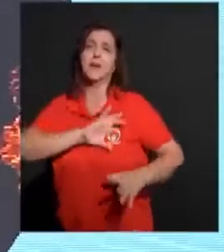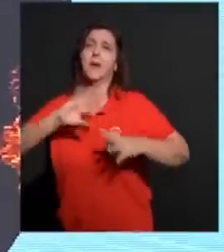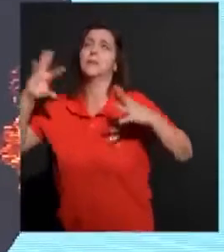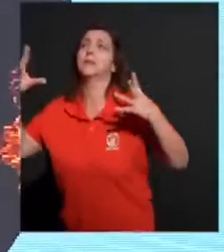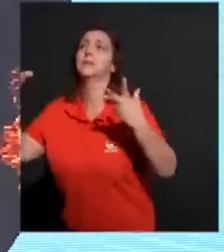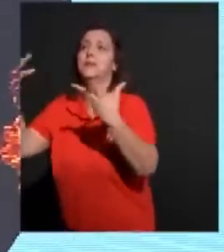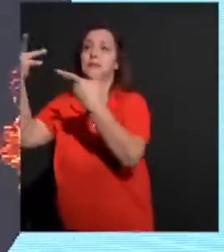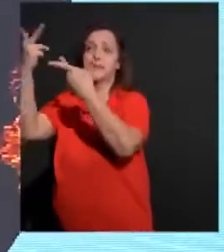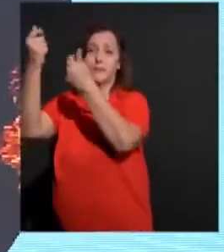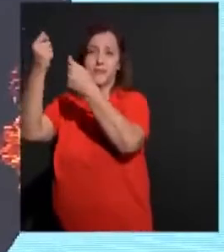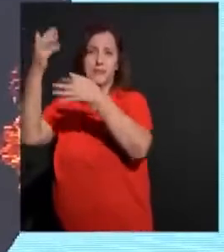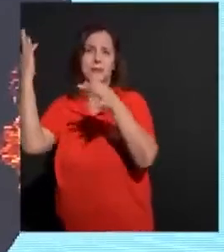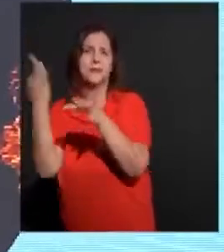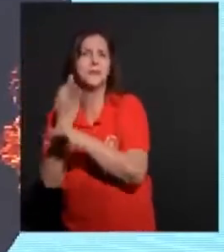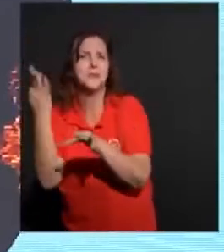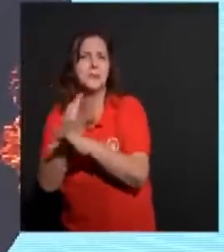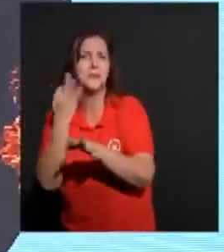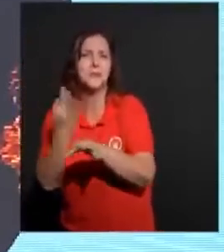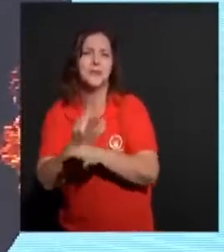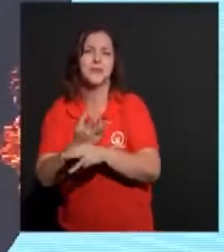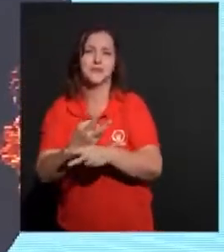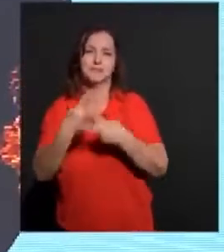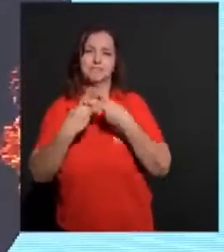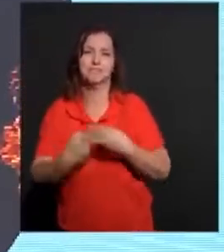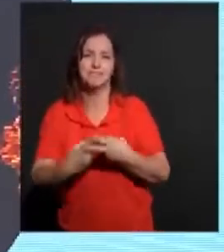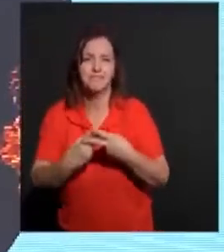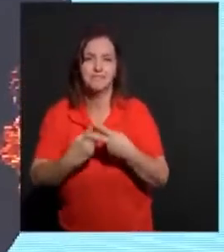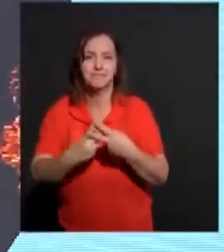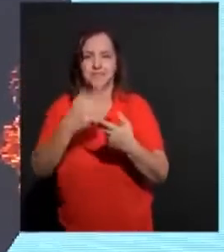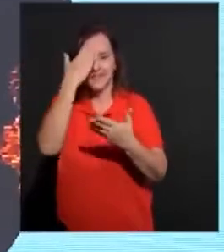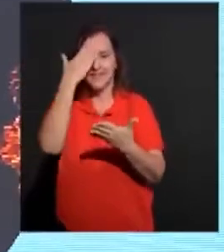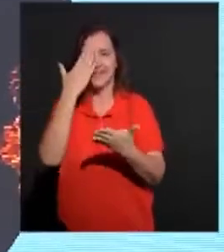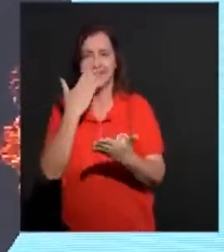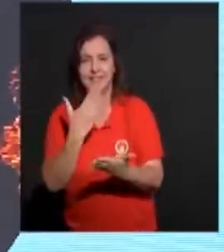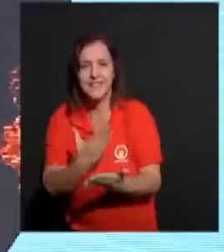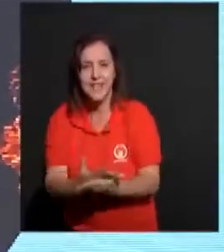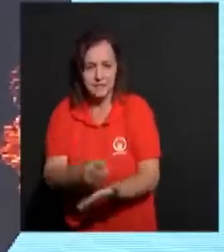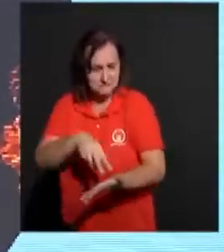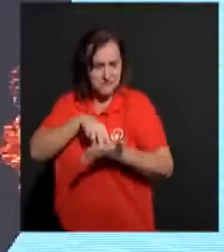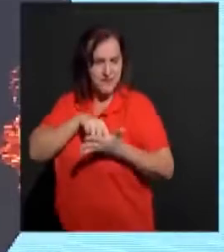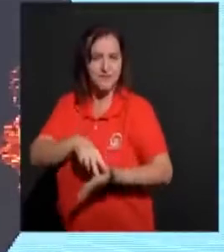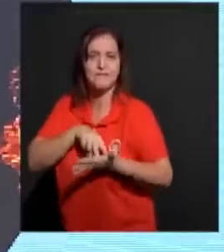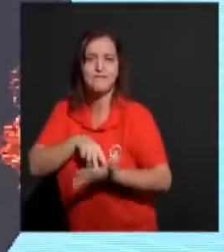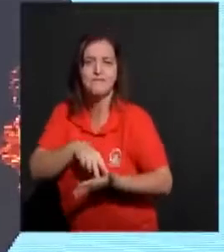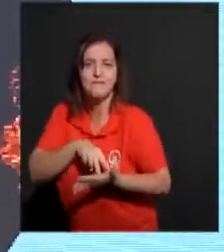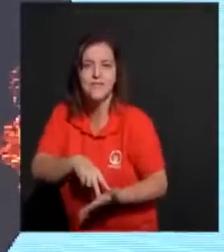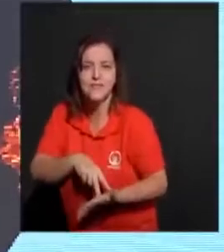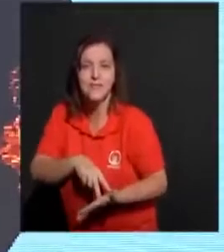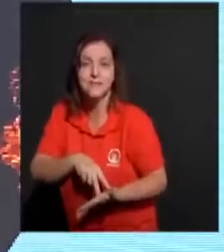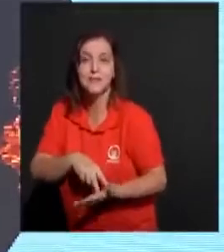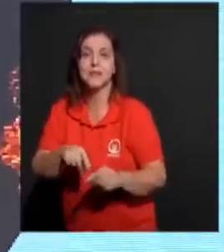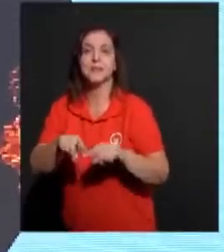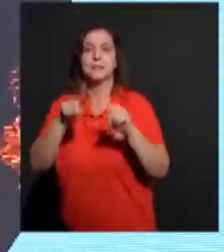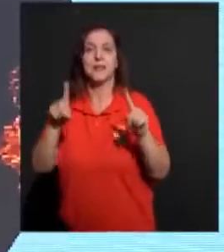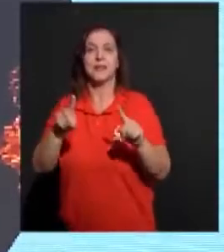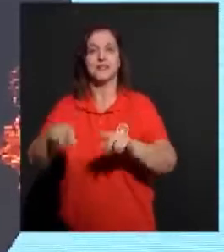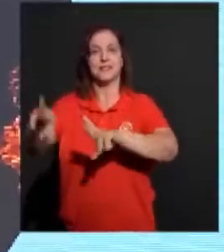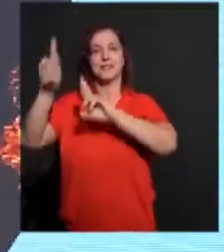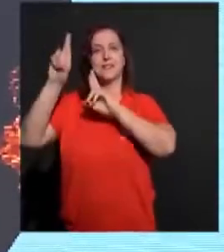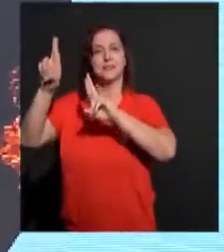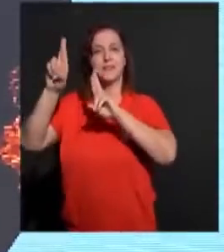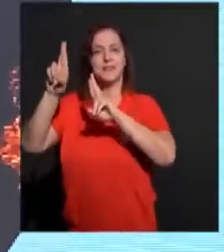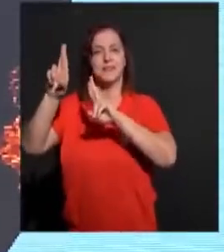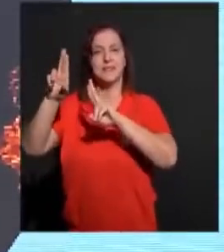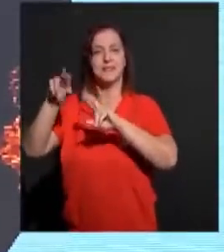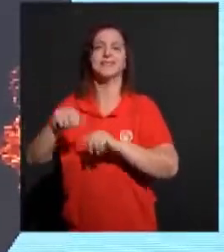tudo suporta. Tudo espera. Tudo crê. Que não desiste. Que não volta atrás. Mas que espera. E que tem